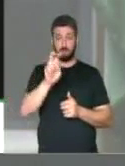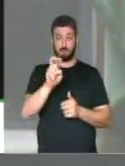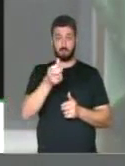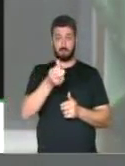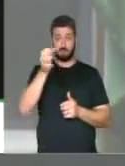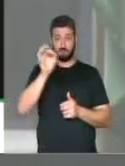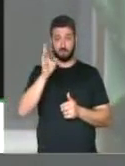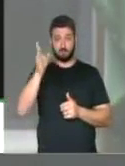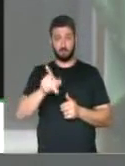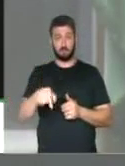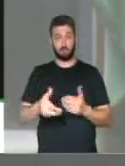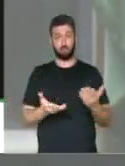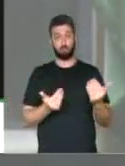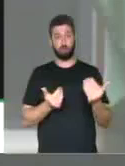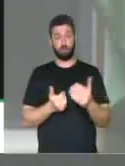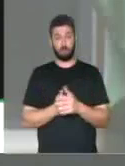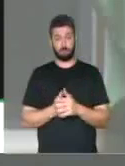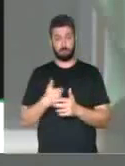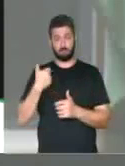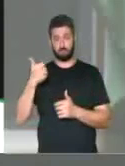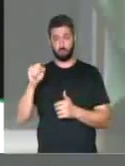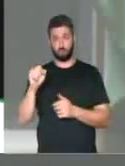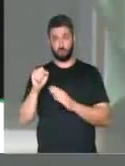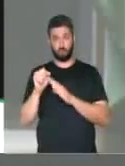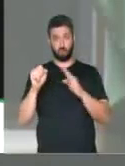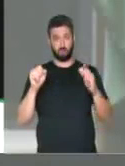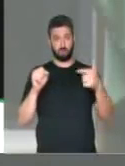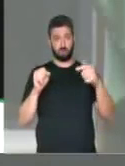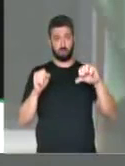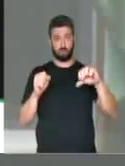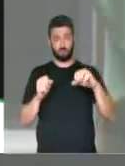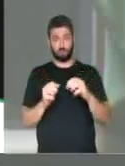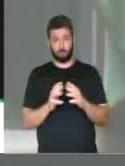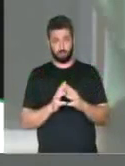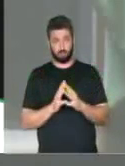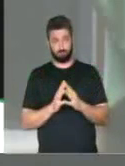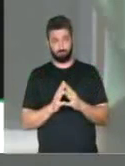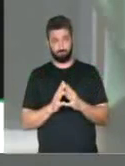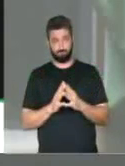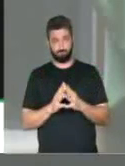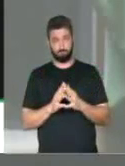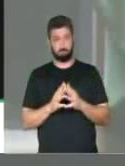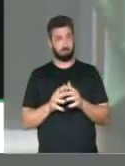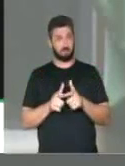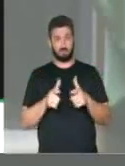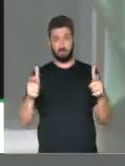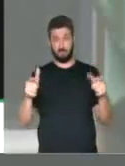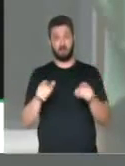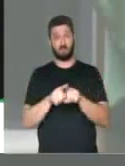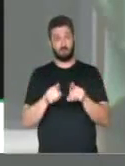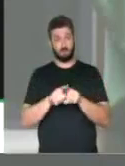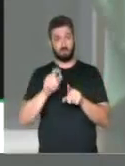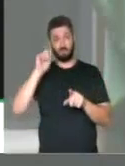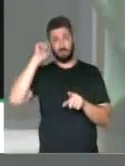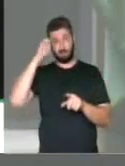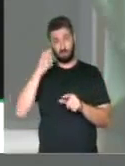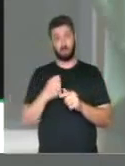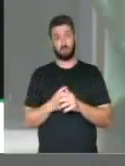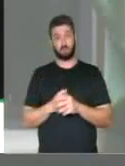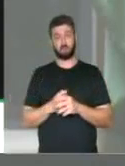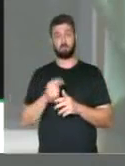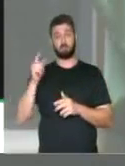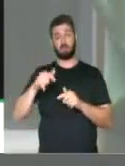56% são jovens entre 18 e 29 anos. e a maioria também negra, filha de